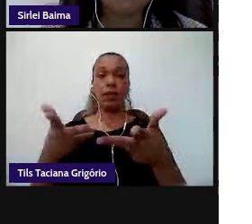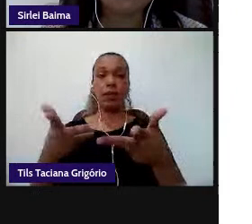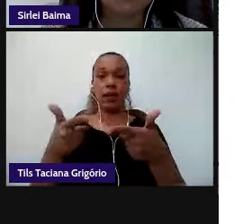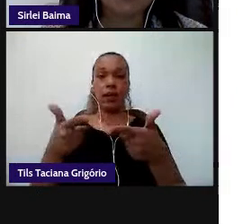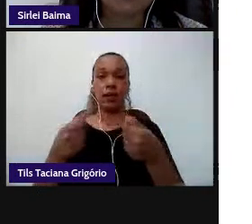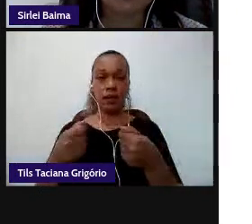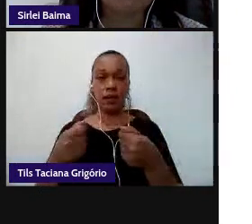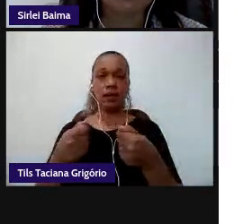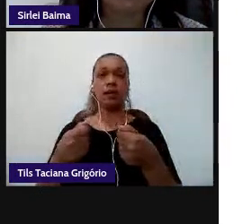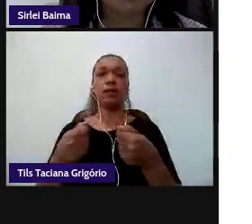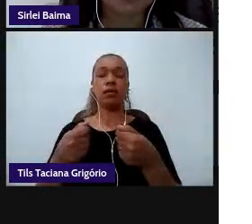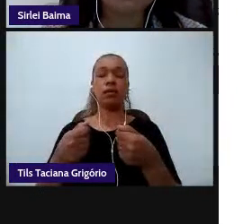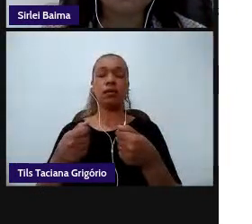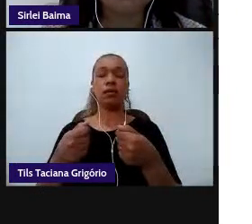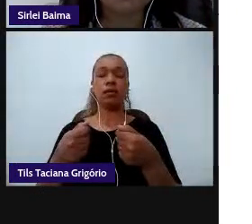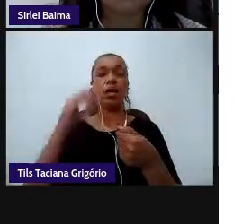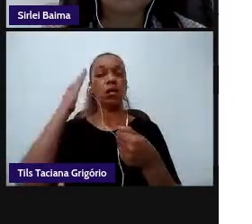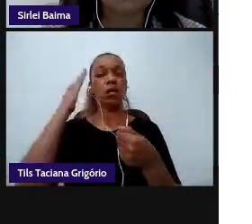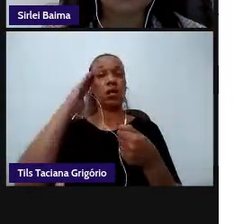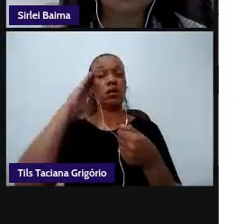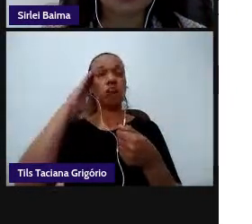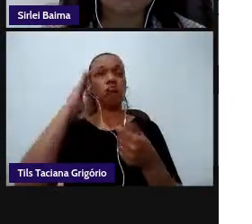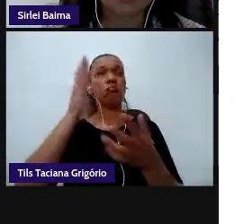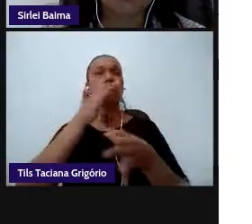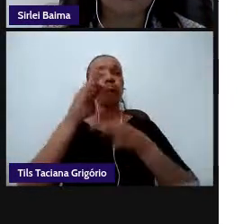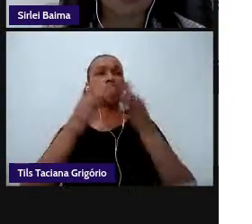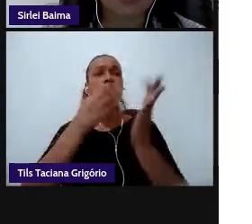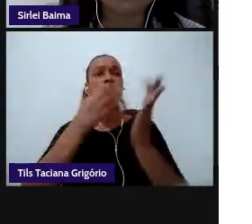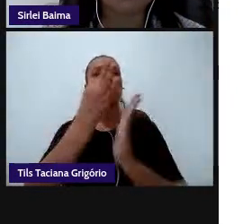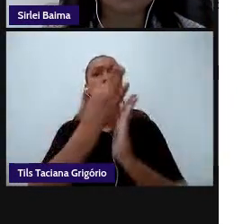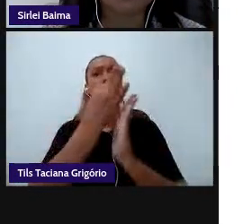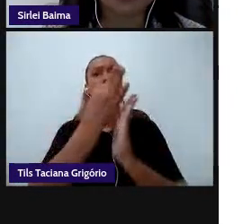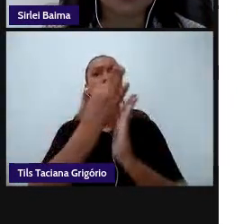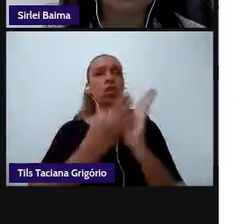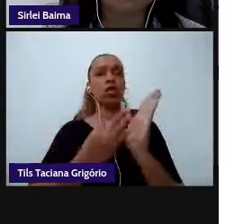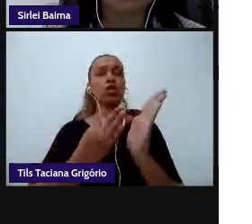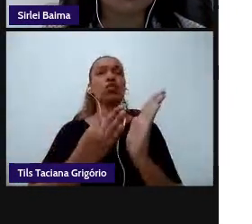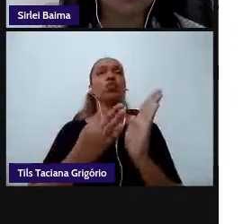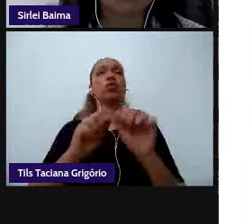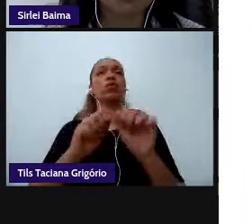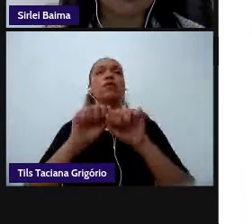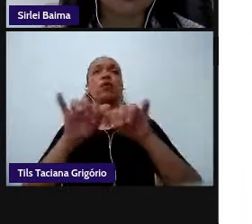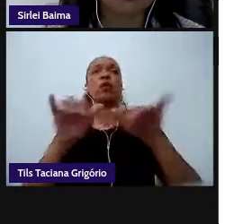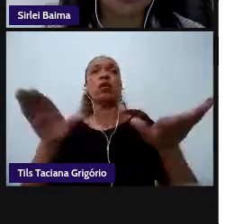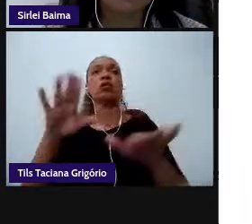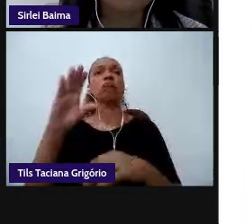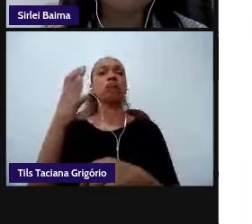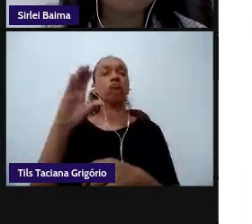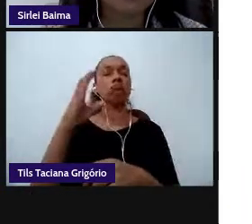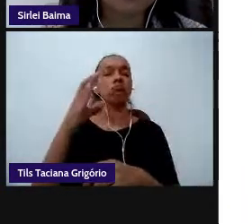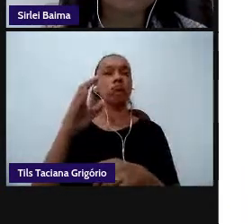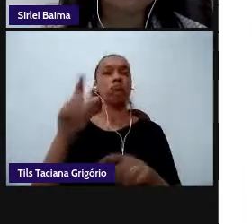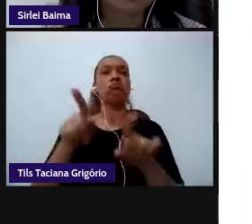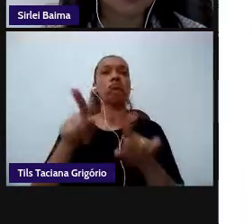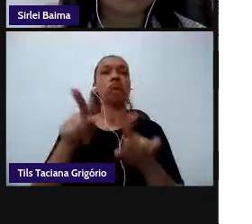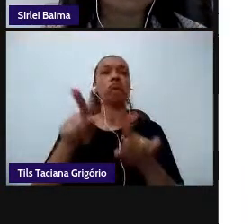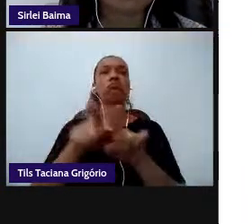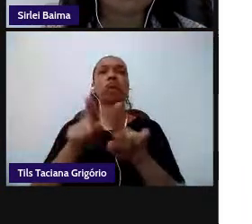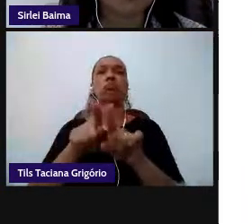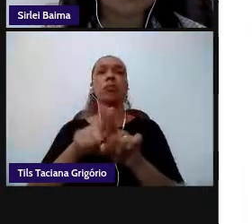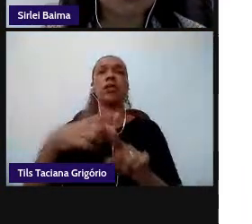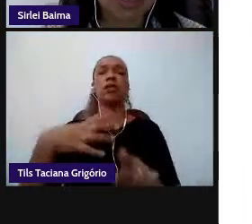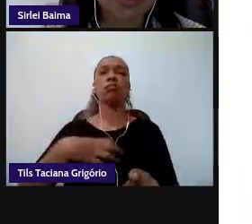compreender criticamente textos de divulgação científica orais escritos e multissemióticos de diferentes